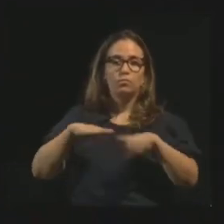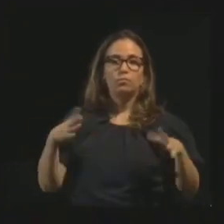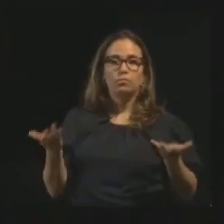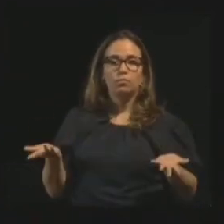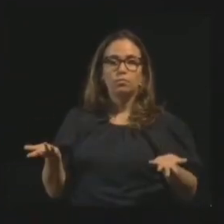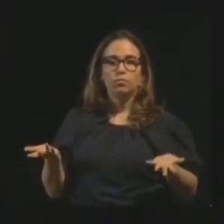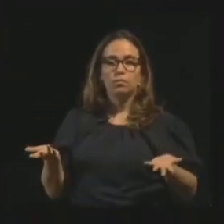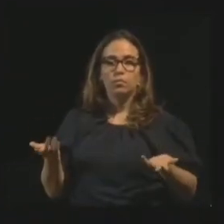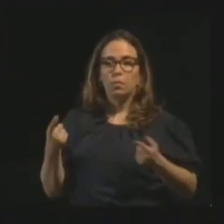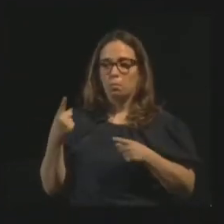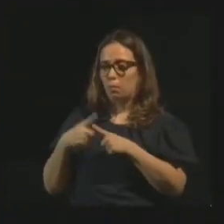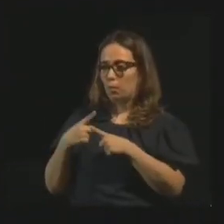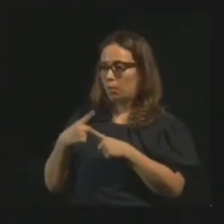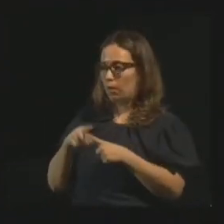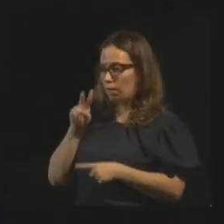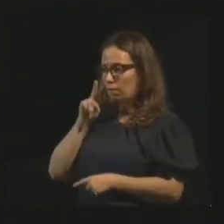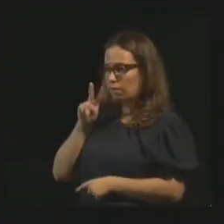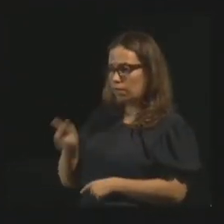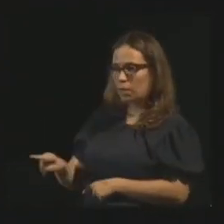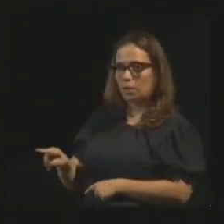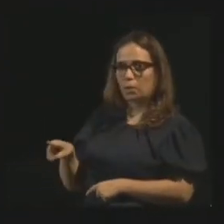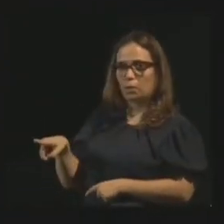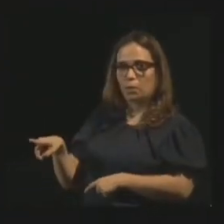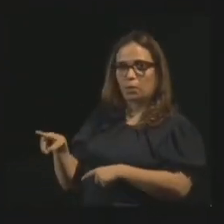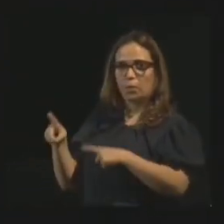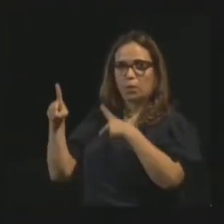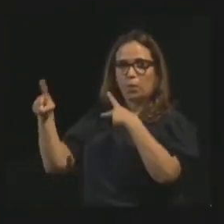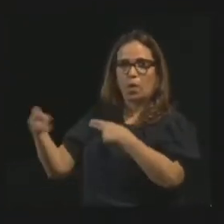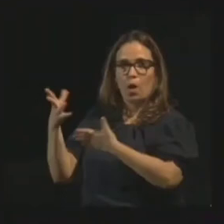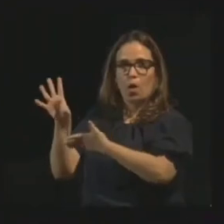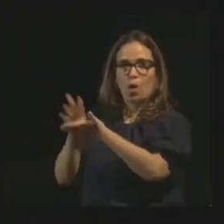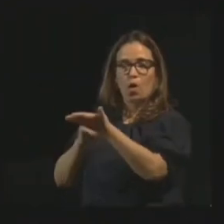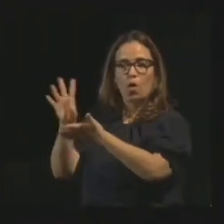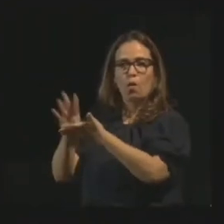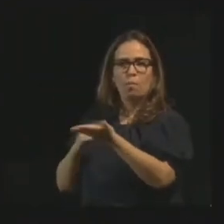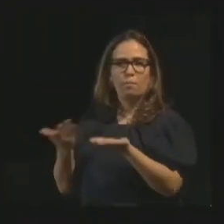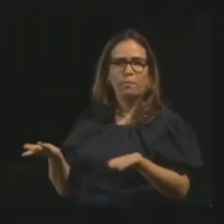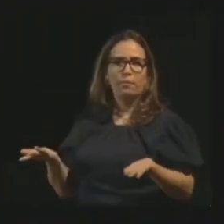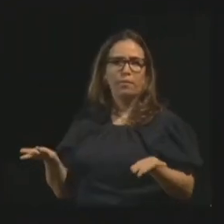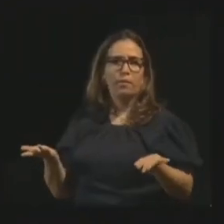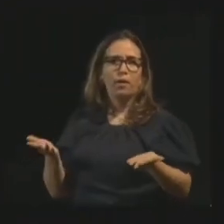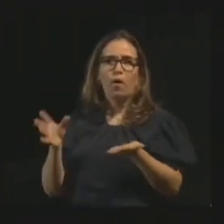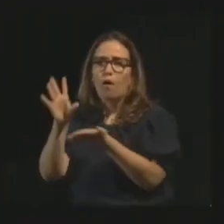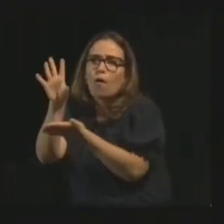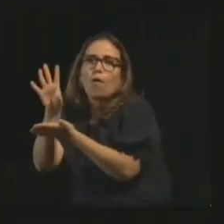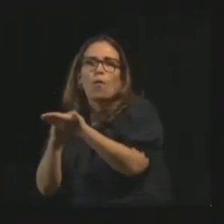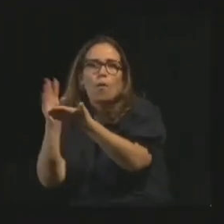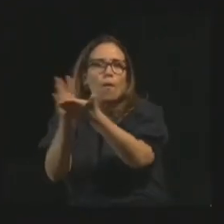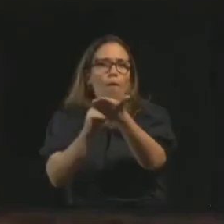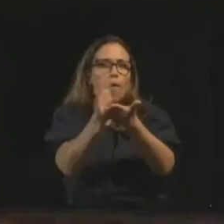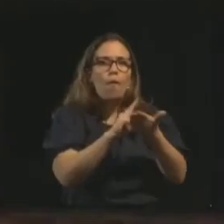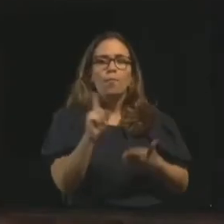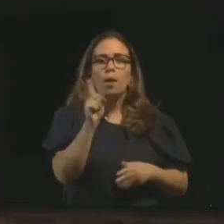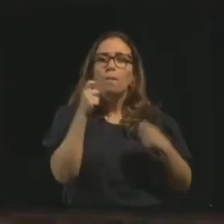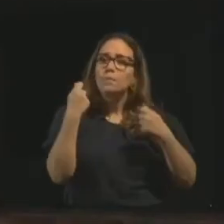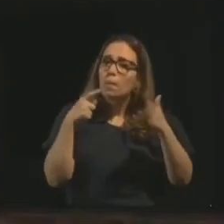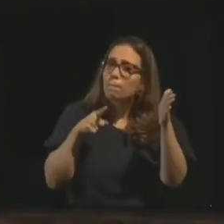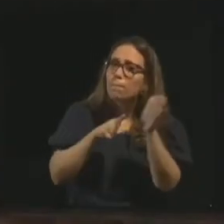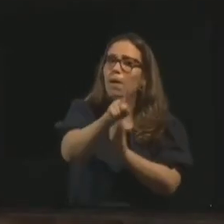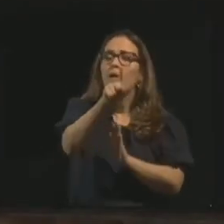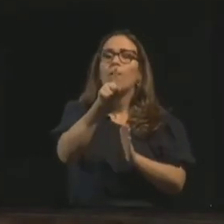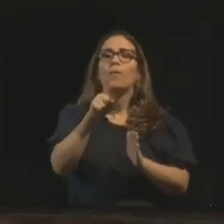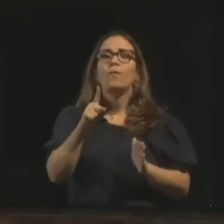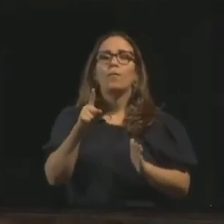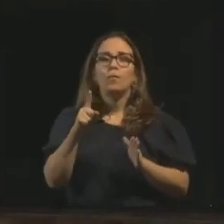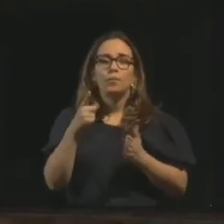Olha, a gente vê, não questiona. E aí, daqui a pouco, cuidado com essas questões. A importância do conhecimento,